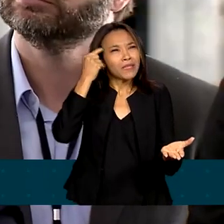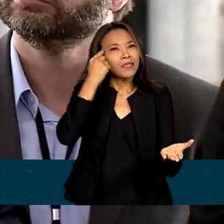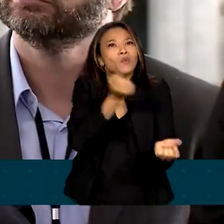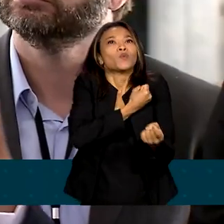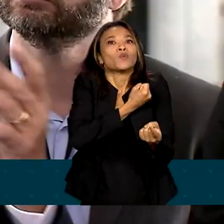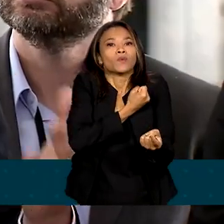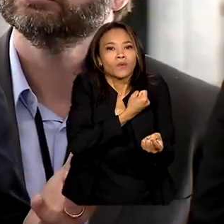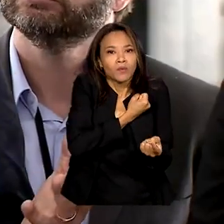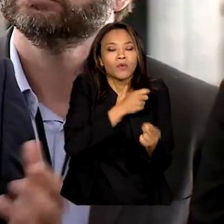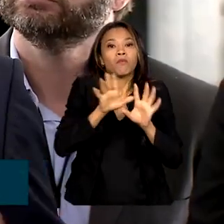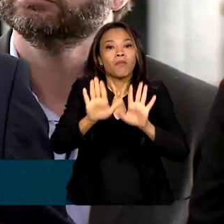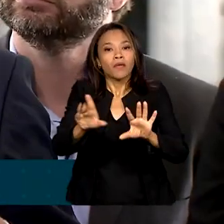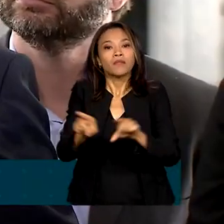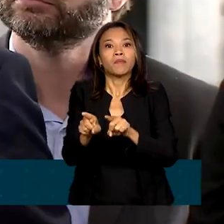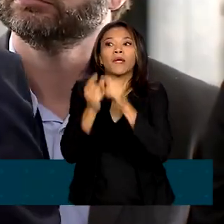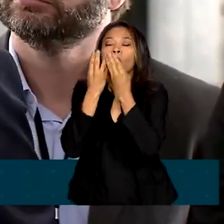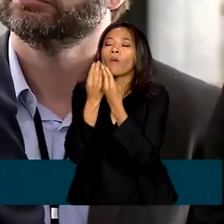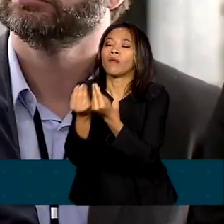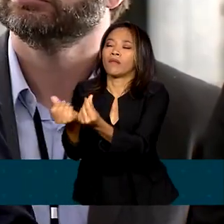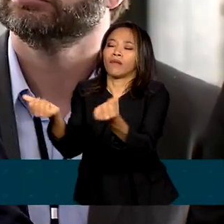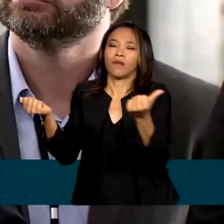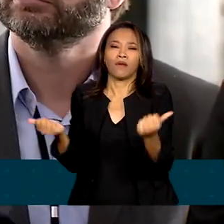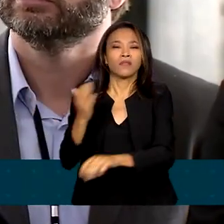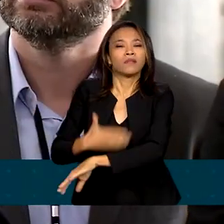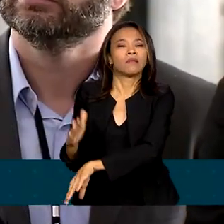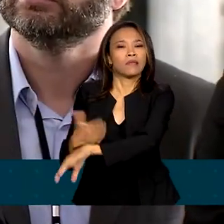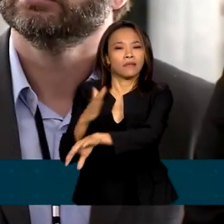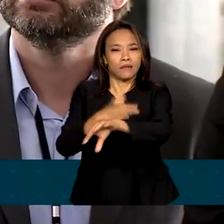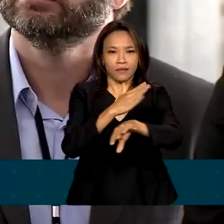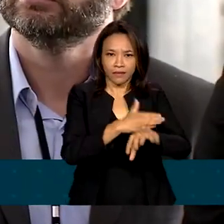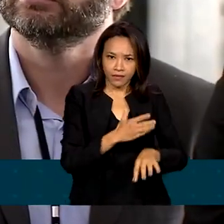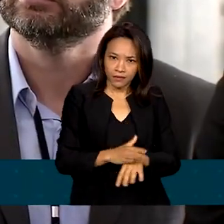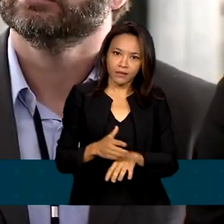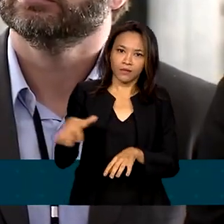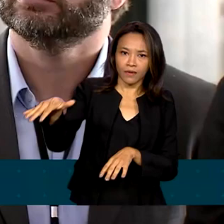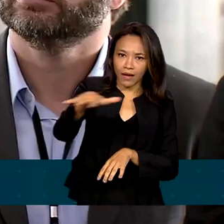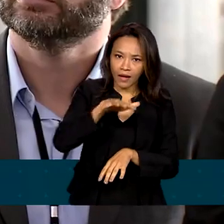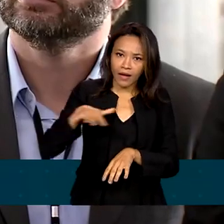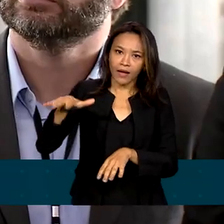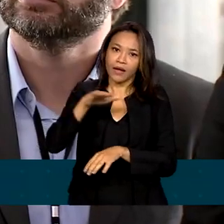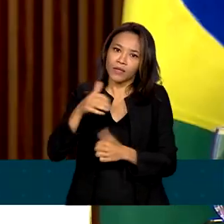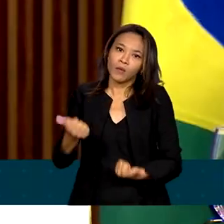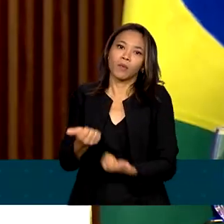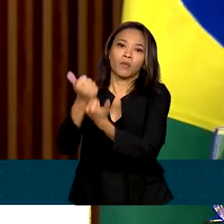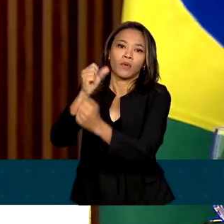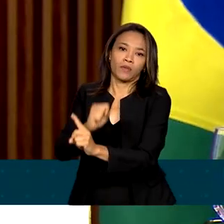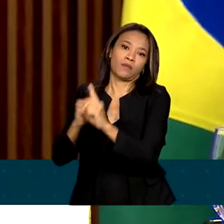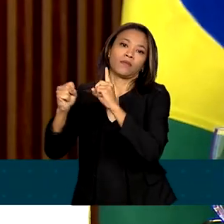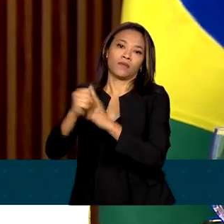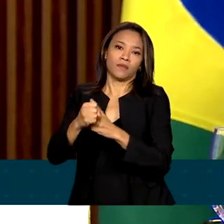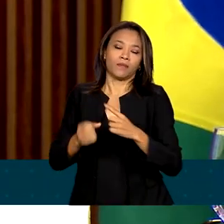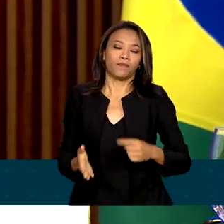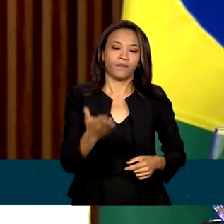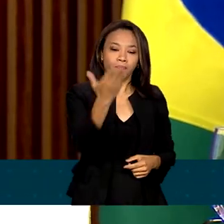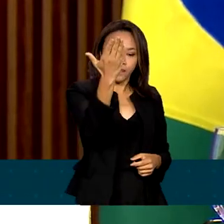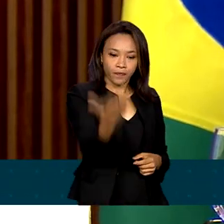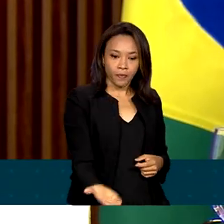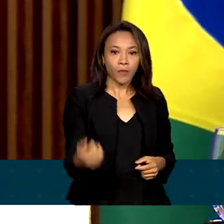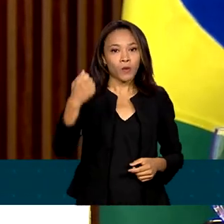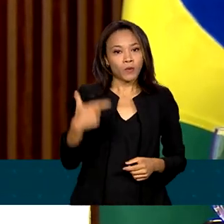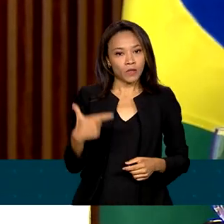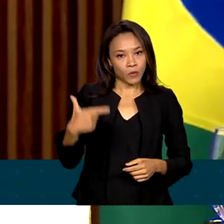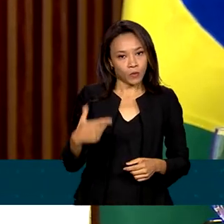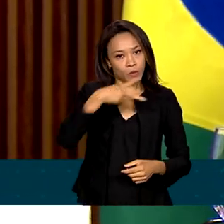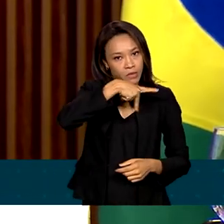mas qualitativa, capacitando ainda mais a assistência básica em nosso país. O vice-presidente Geraldo Alckmin